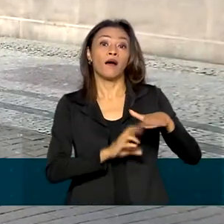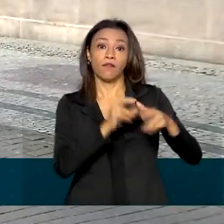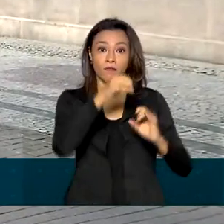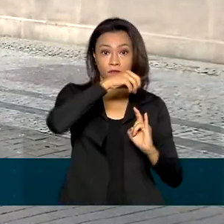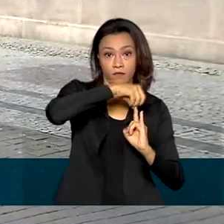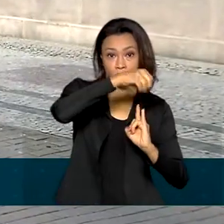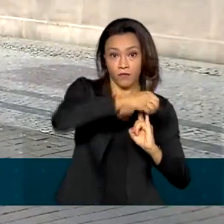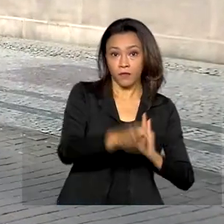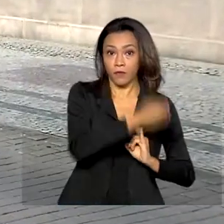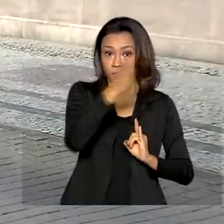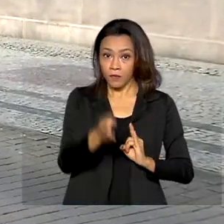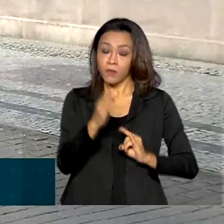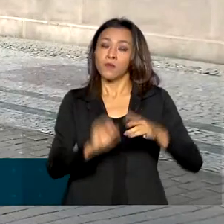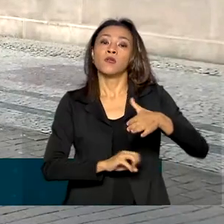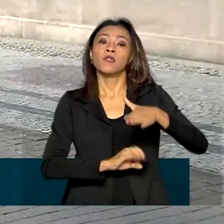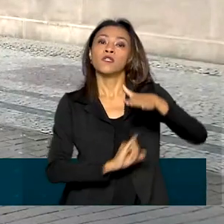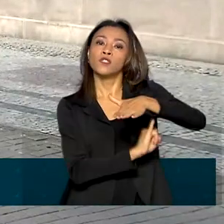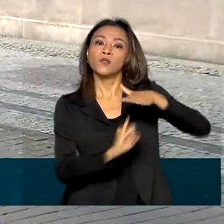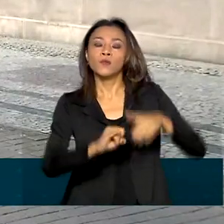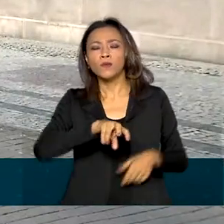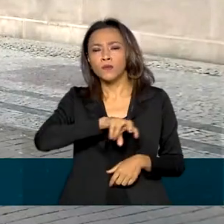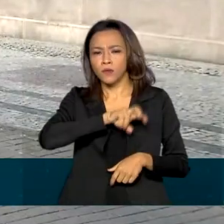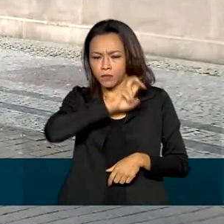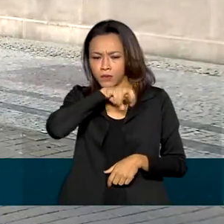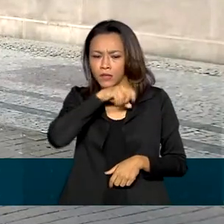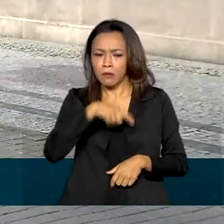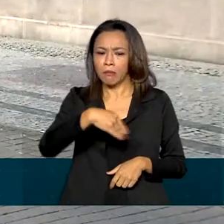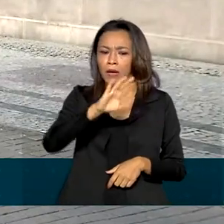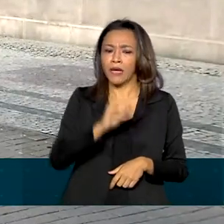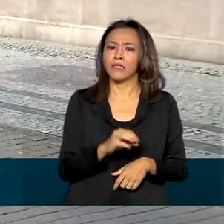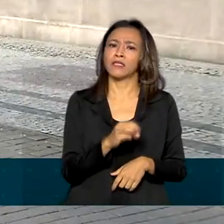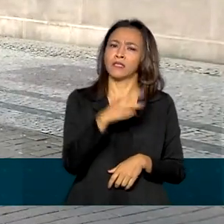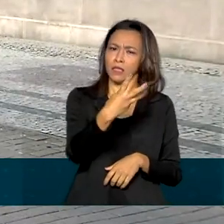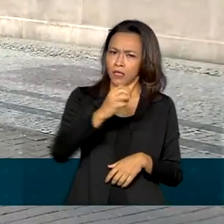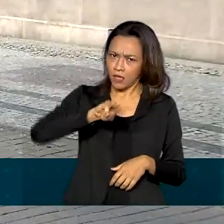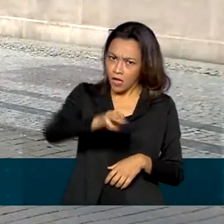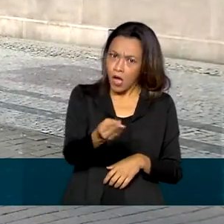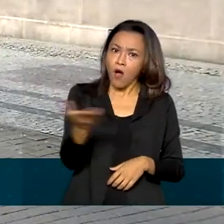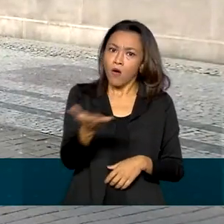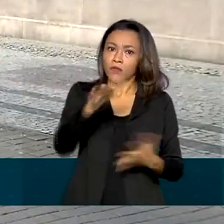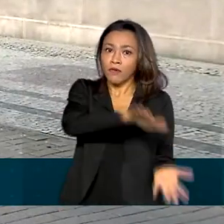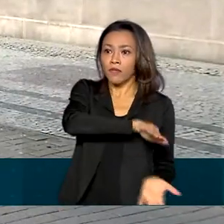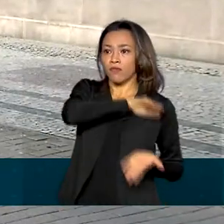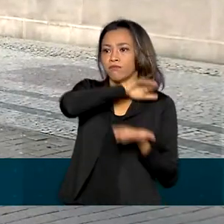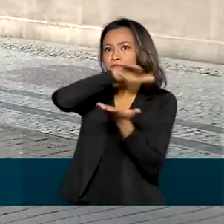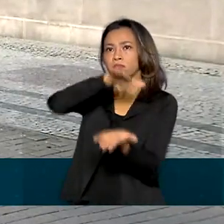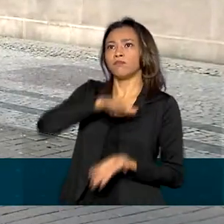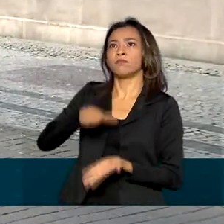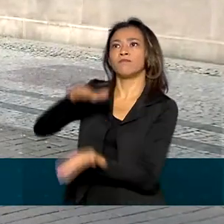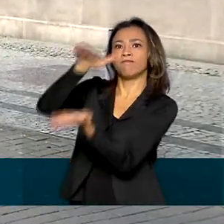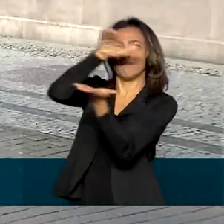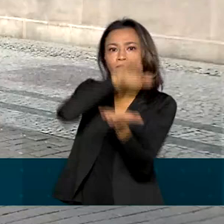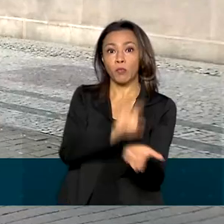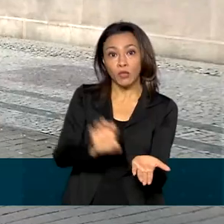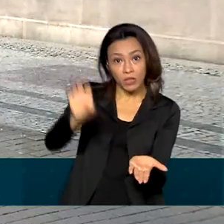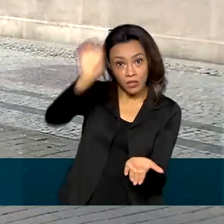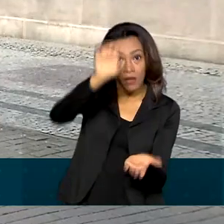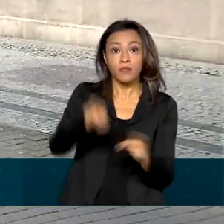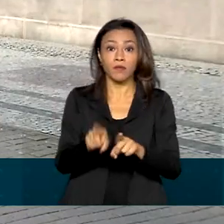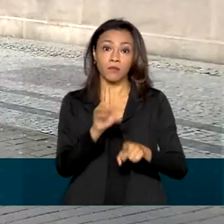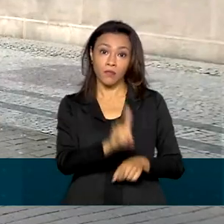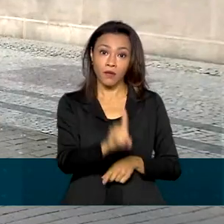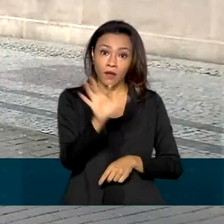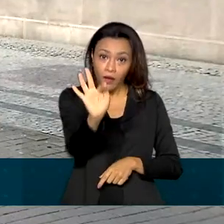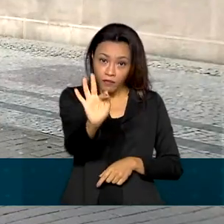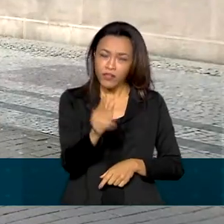6 milhões e 300 mil doses de imunizantes vão ser enviadas a partir de hoje para todos os estados e para o Distrito Federal.